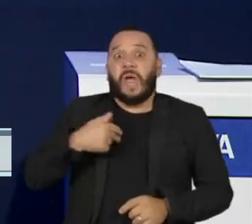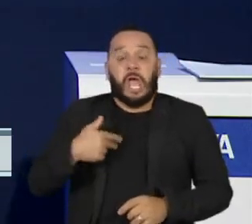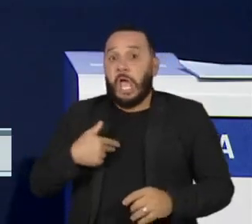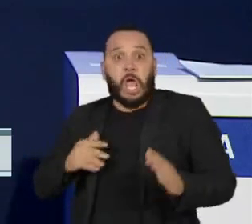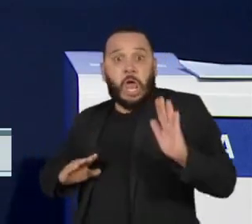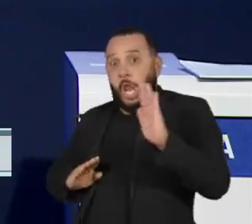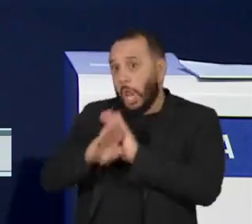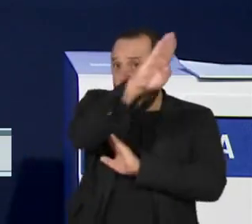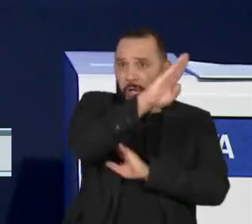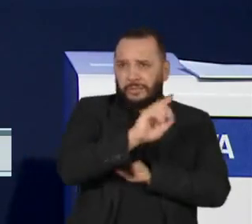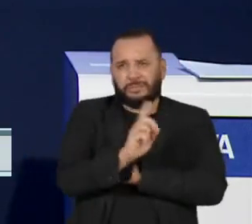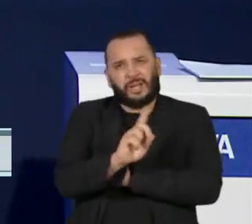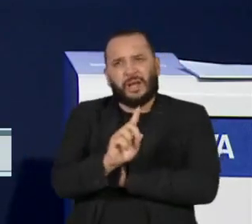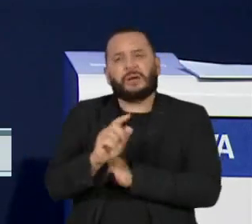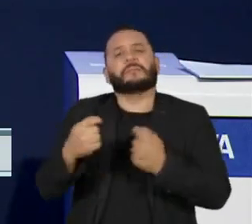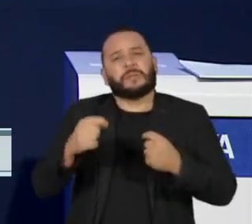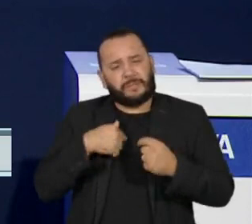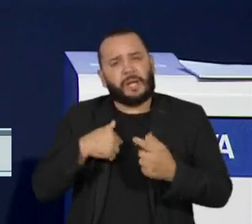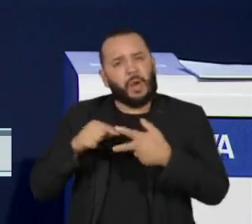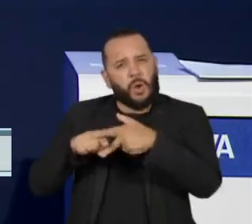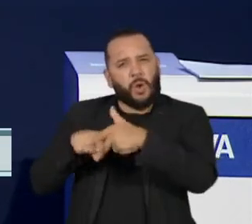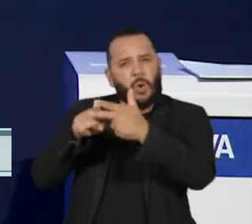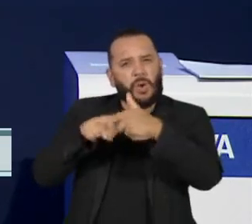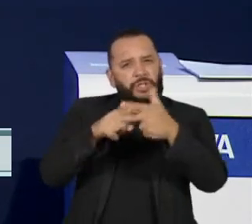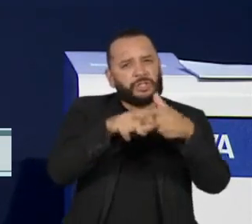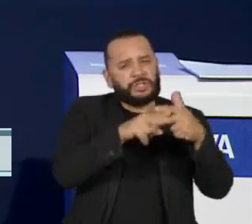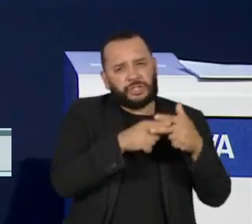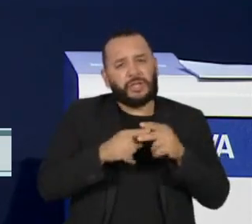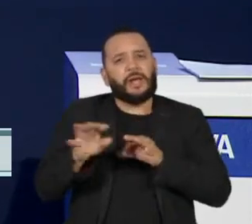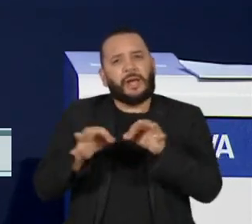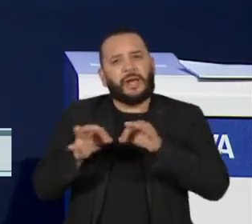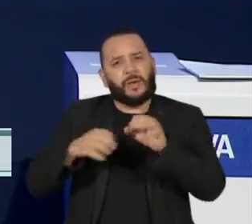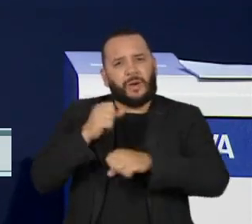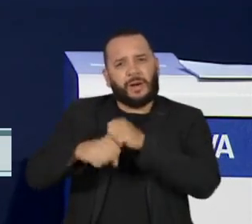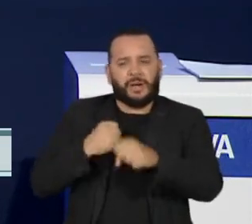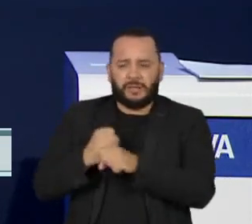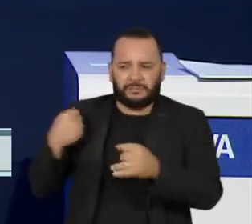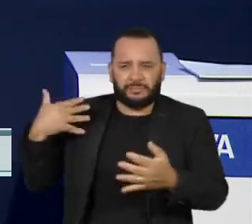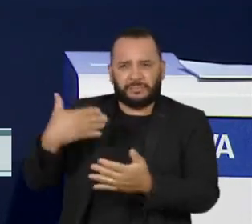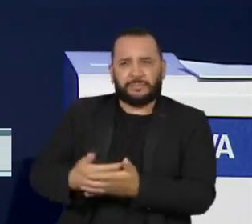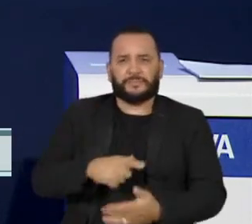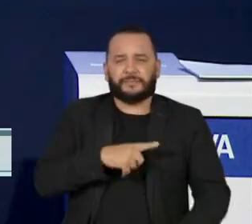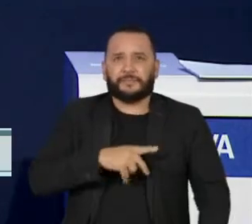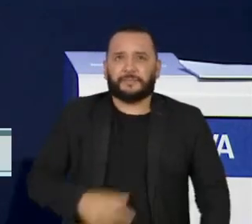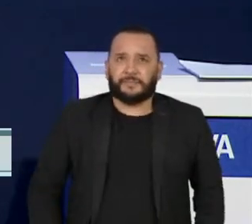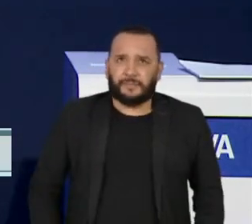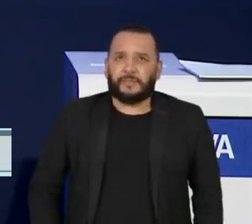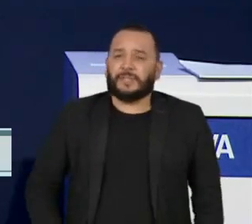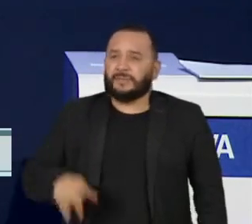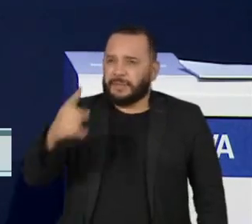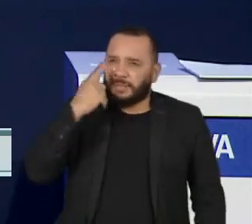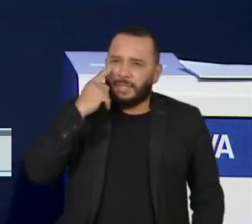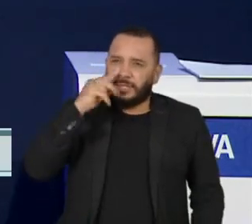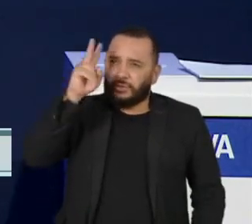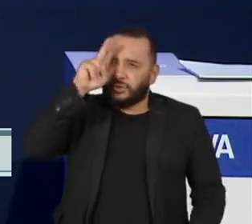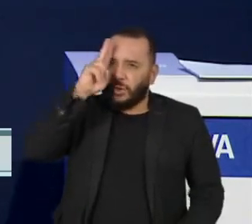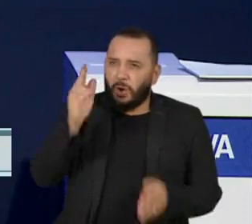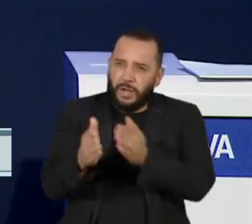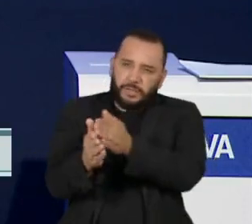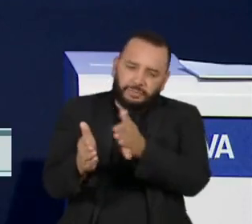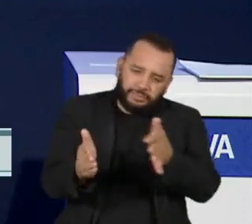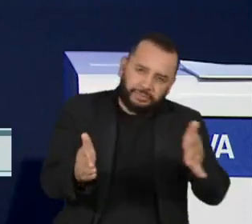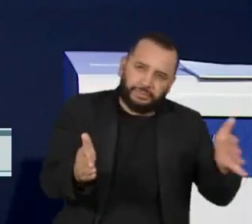e que primeiro é preciso corrigir os equívocos dos últimos anos. Se você pegar uma série histórica, a gente está